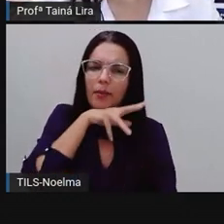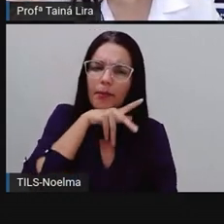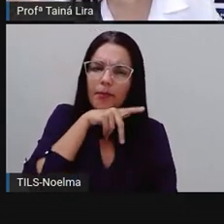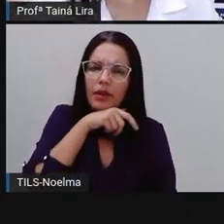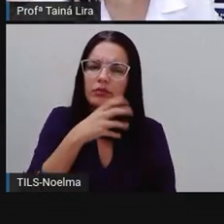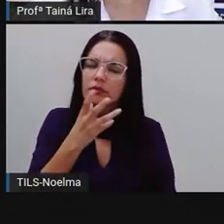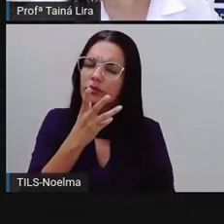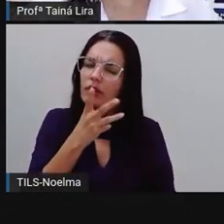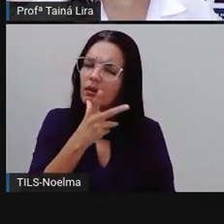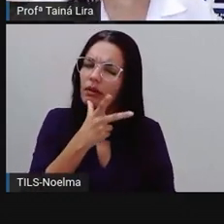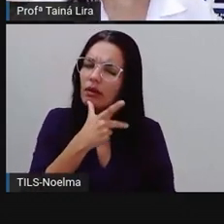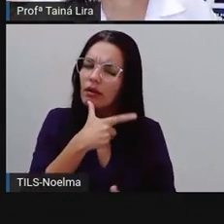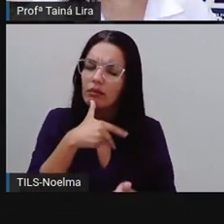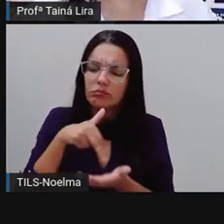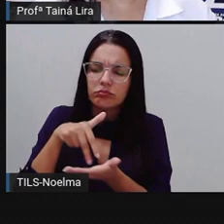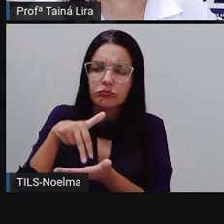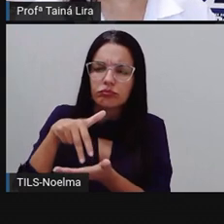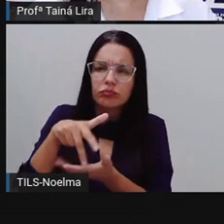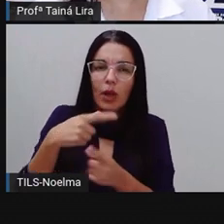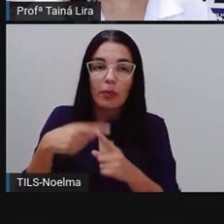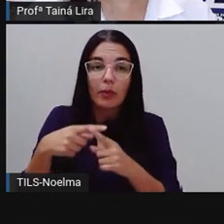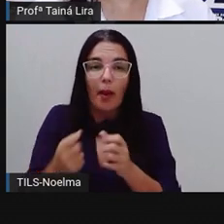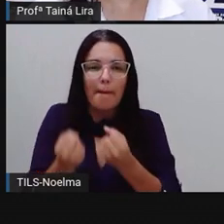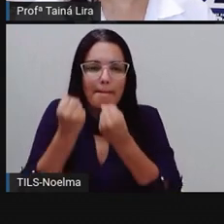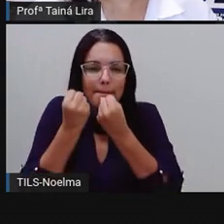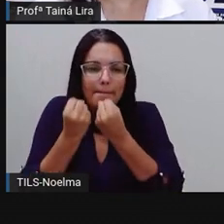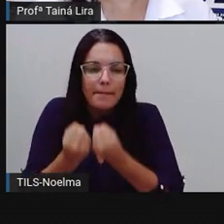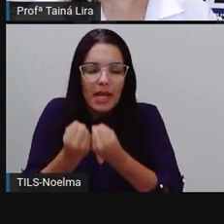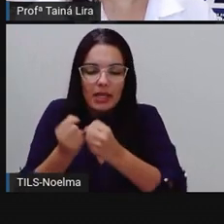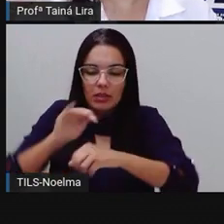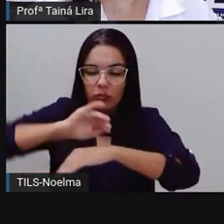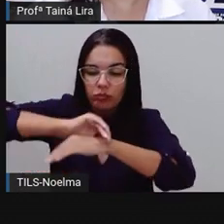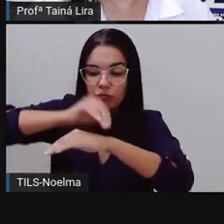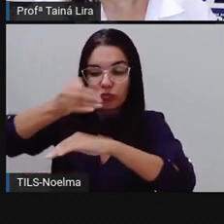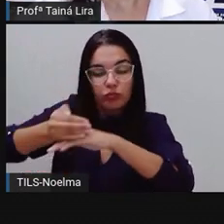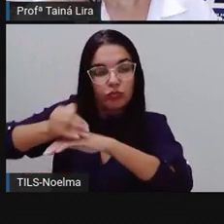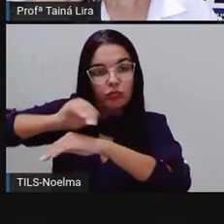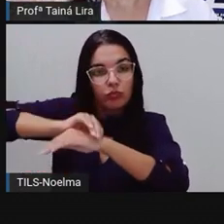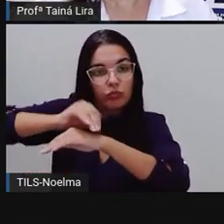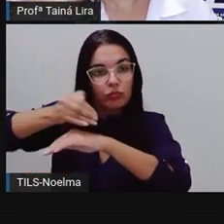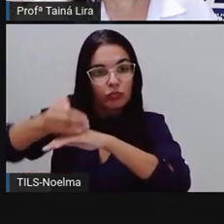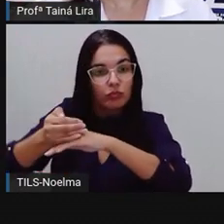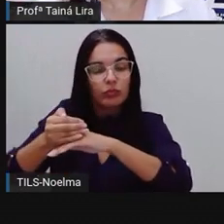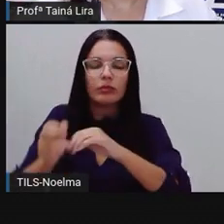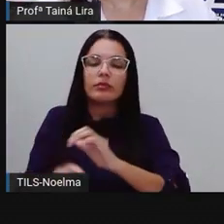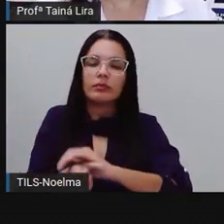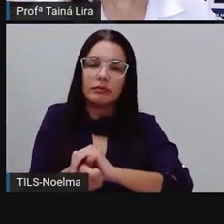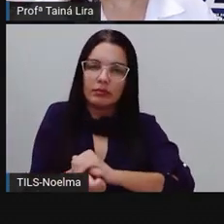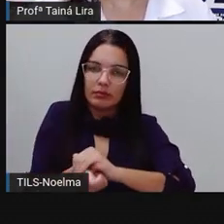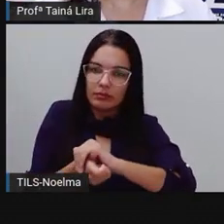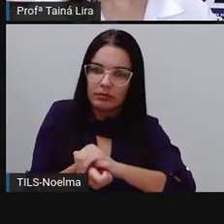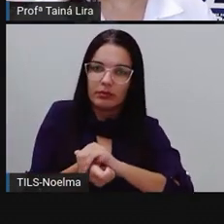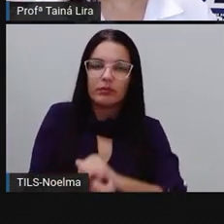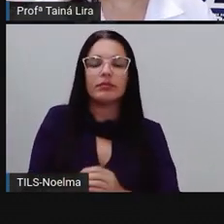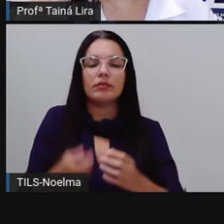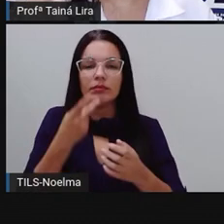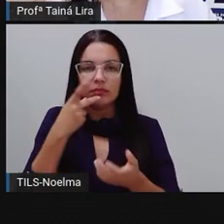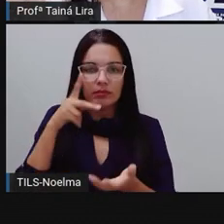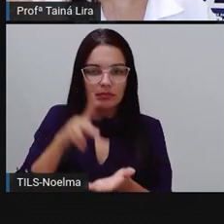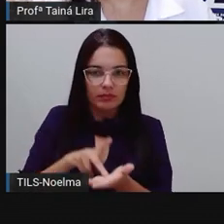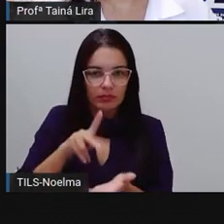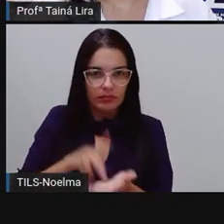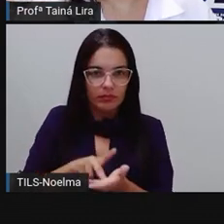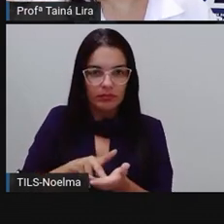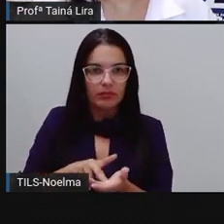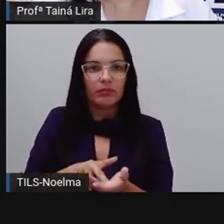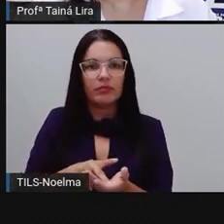né? Mais devagar, até porque eles carregam ali uma carapaça, não é? Então eles andam mais devagar, realmente. Ele anda